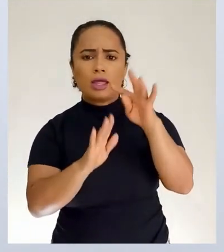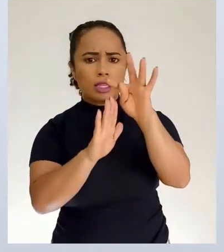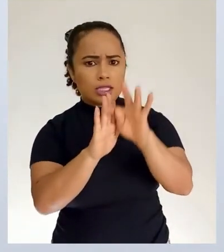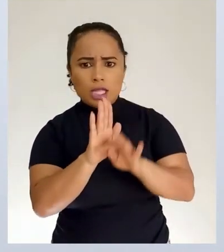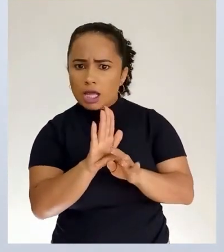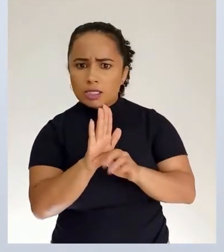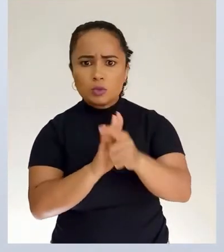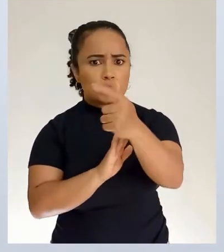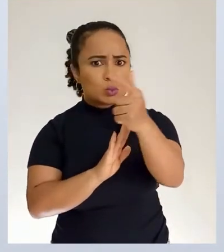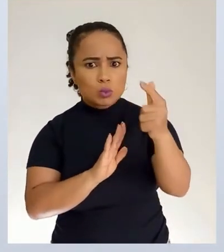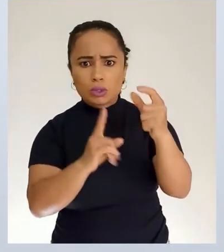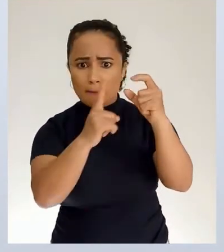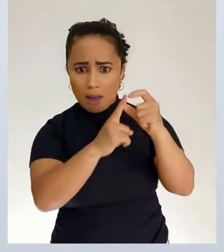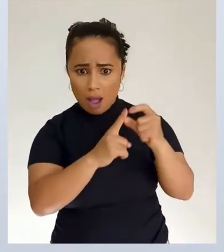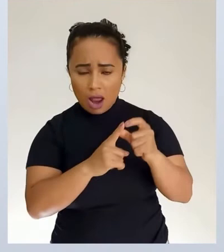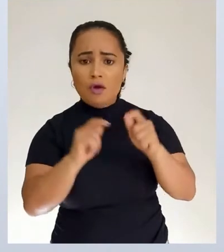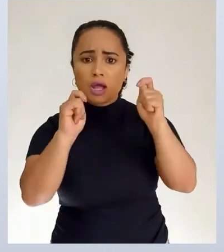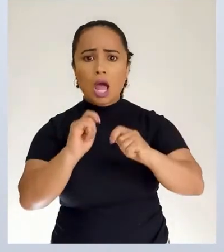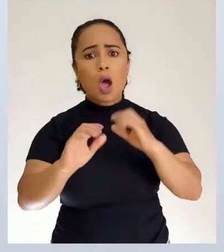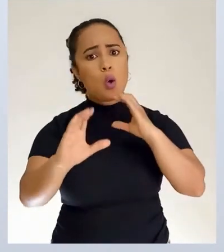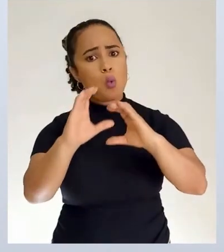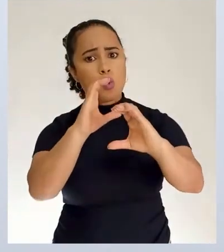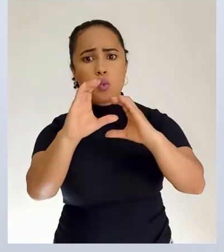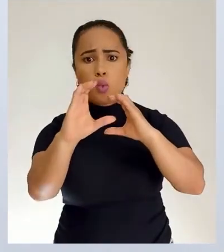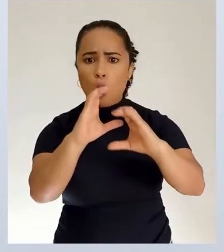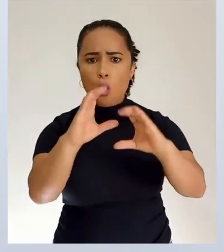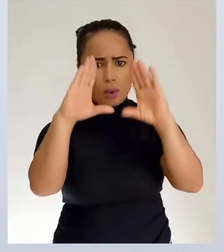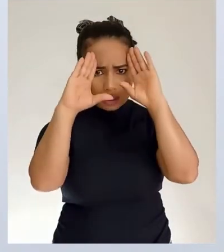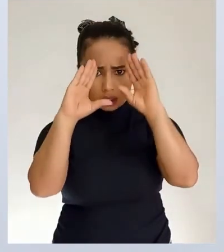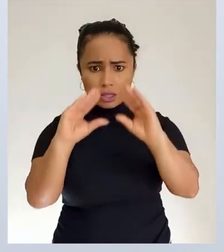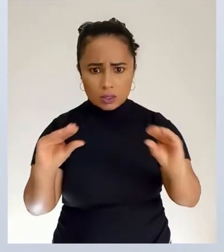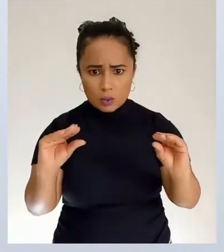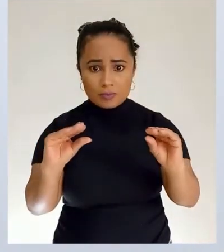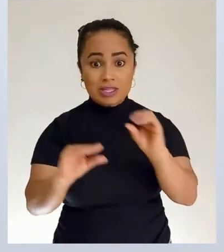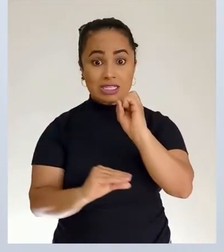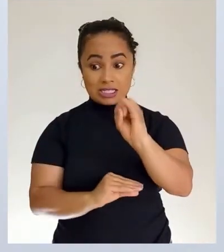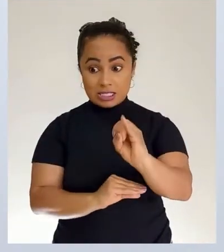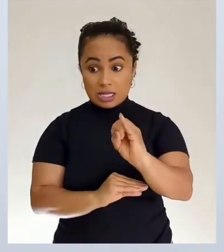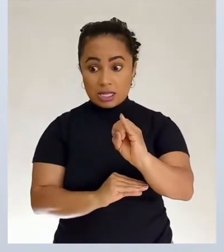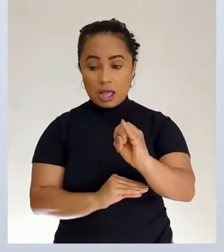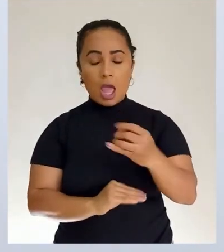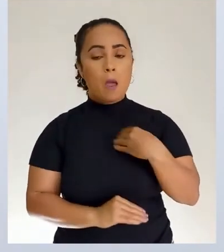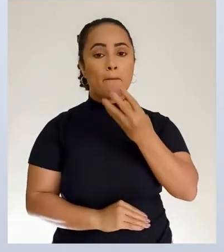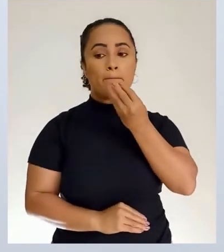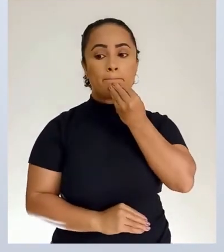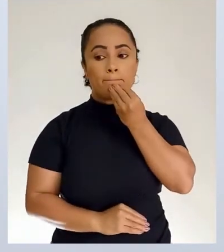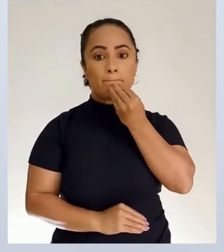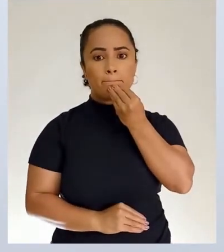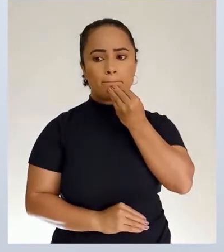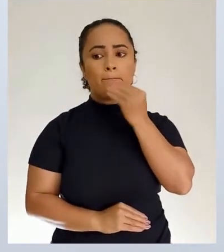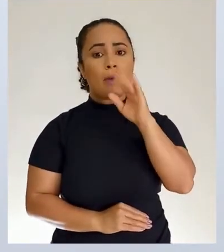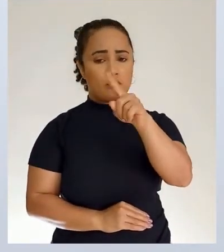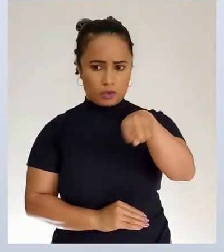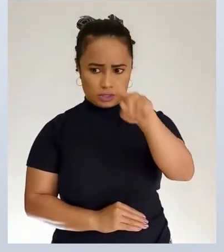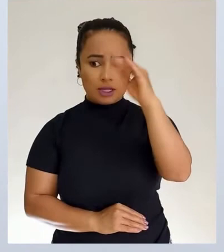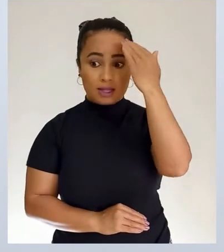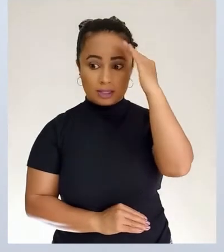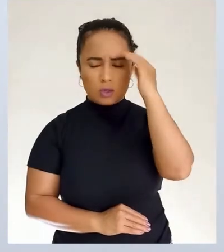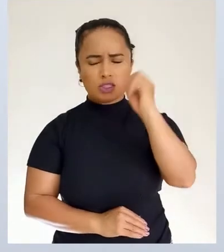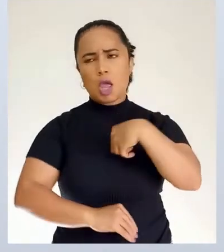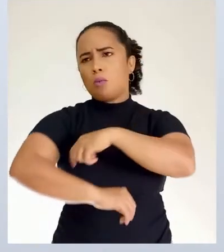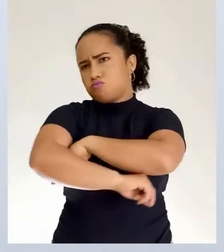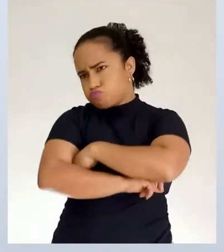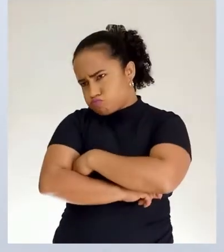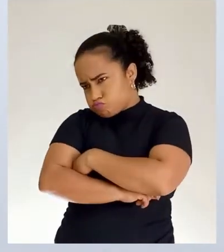palavra e a gente consegue se comunicar tranquilamente. Se eu fizer assim, eu não falei nada, mas você entendeu. Se eu fizer